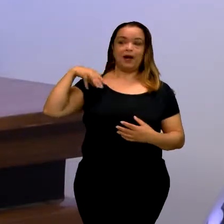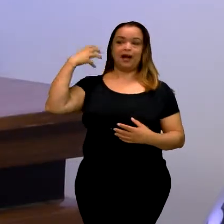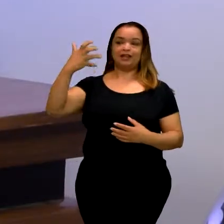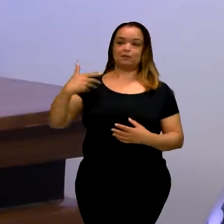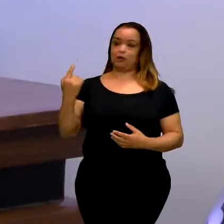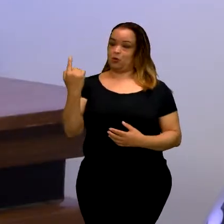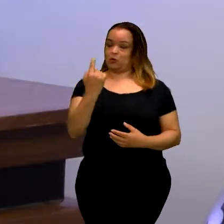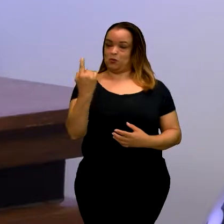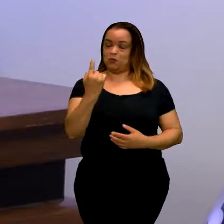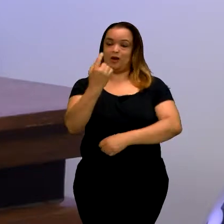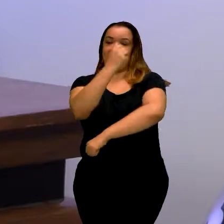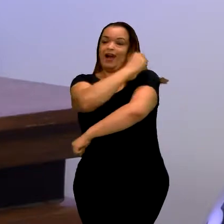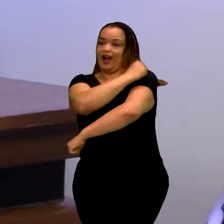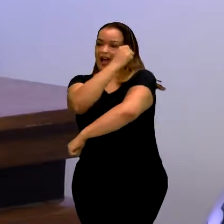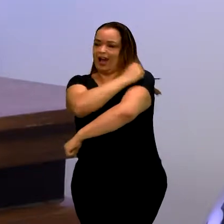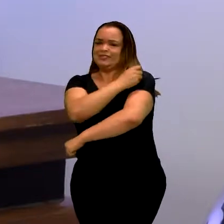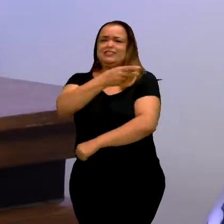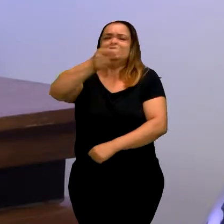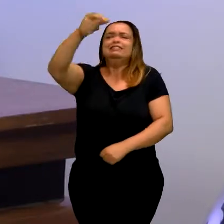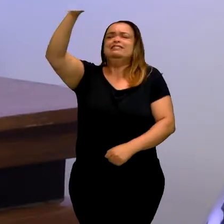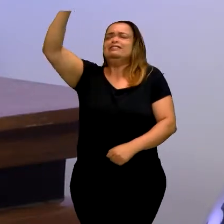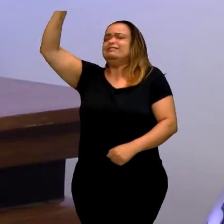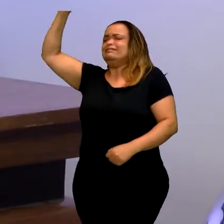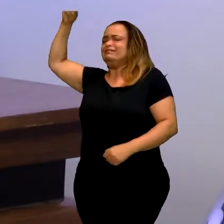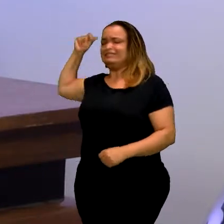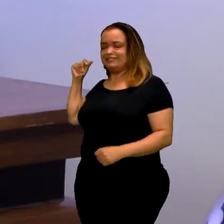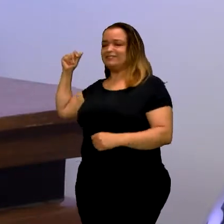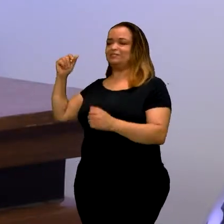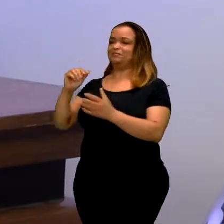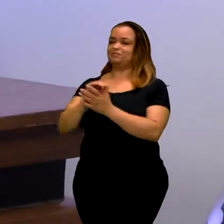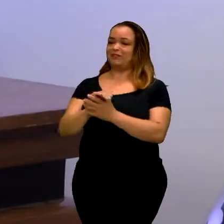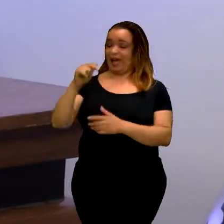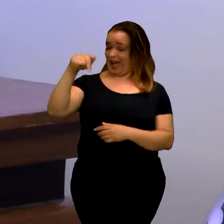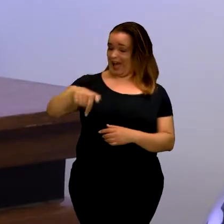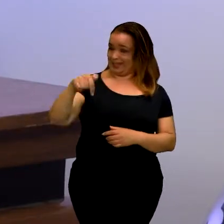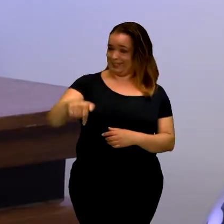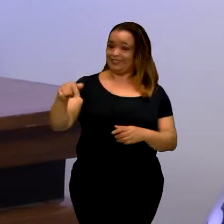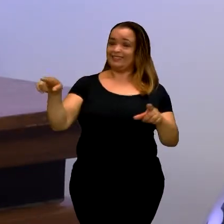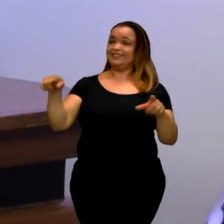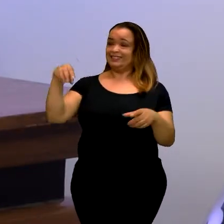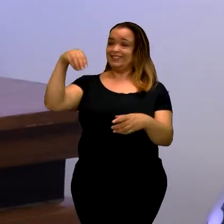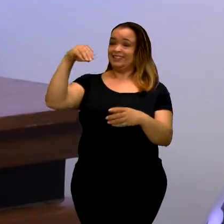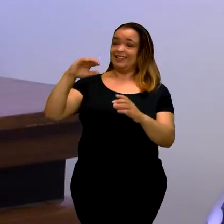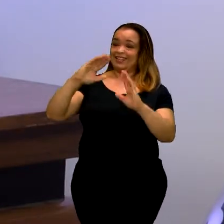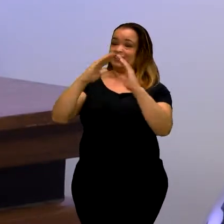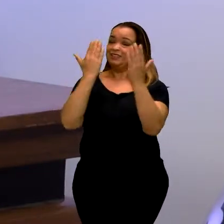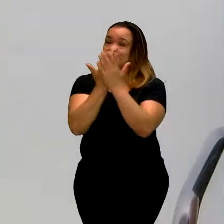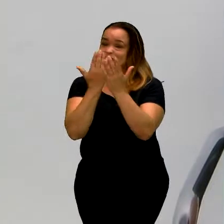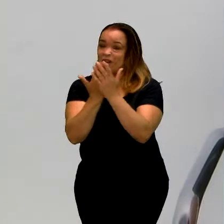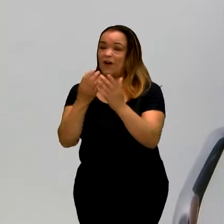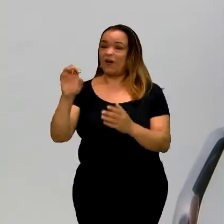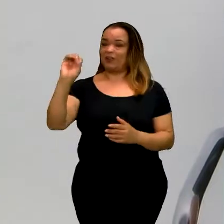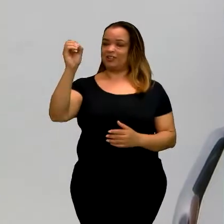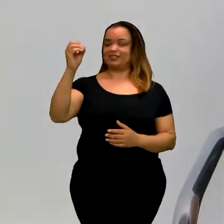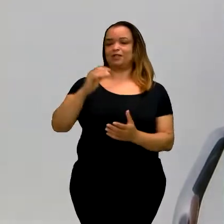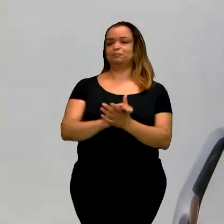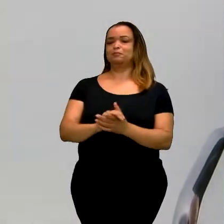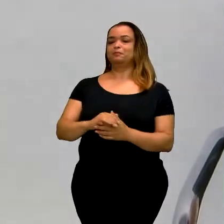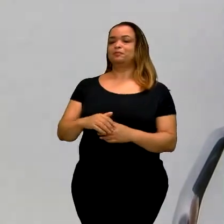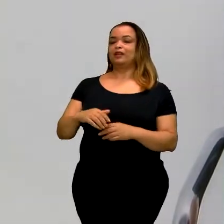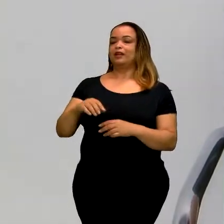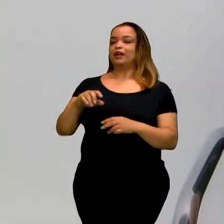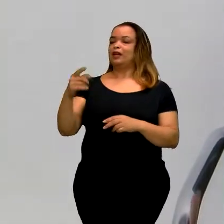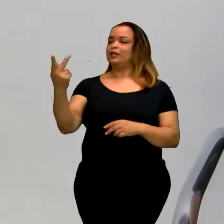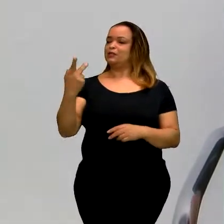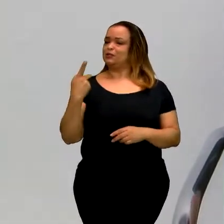foi uma das minhas alunas, há muito tempo atrás, aqui de Osasco também. Pois é. A gente aqui conversando, de